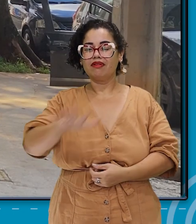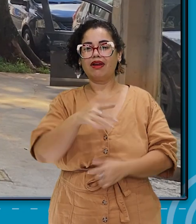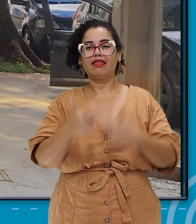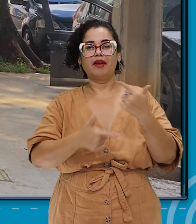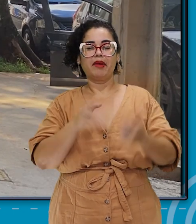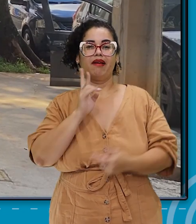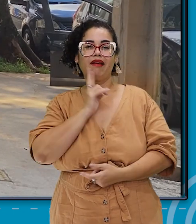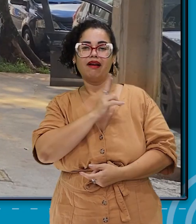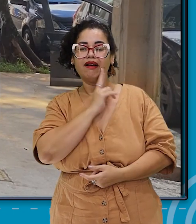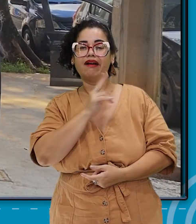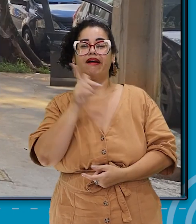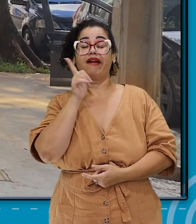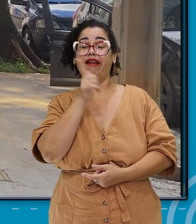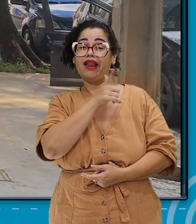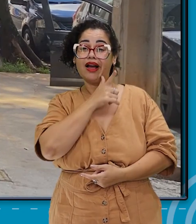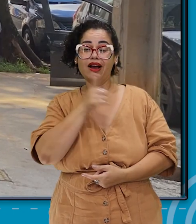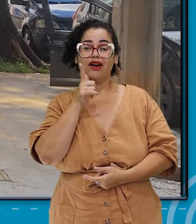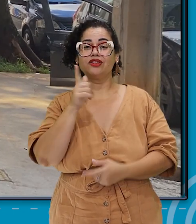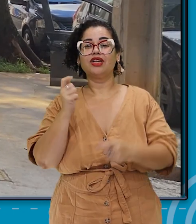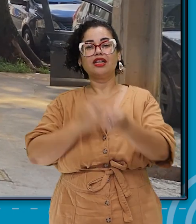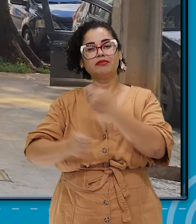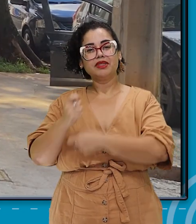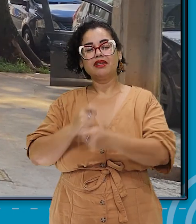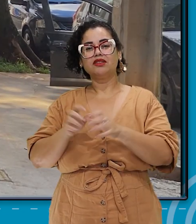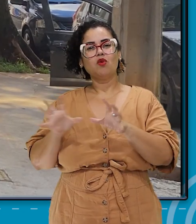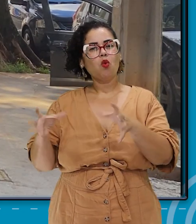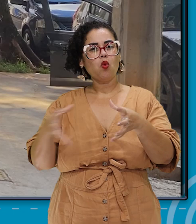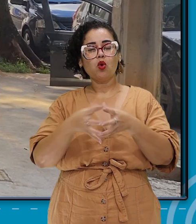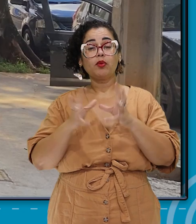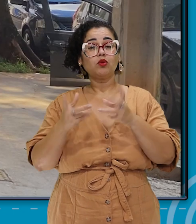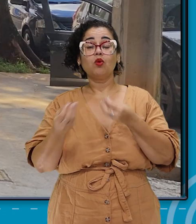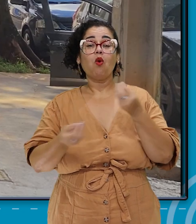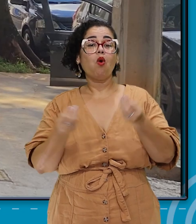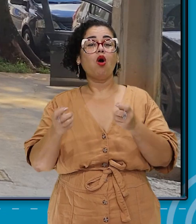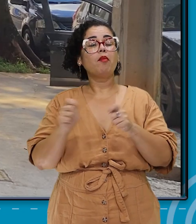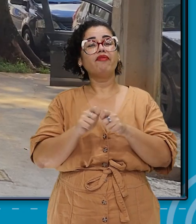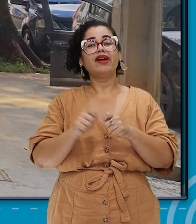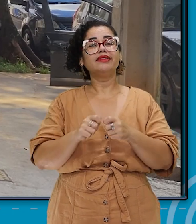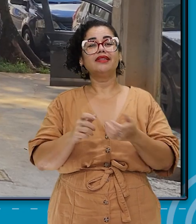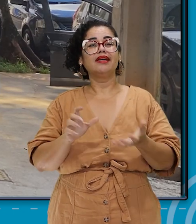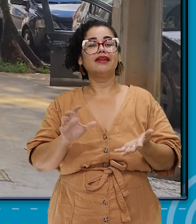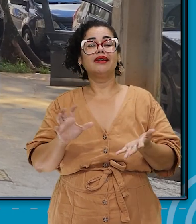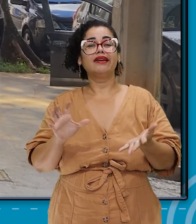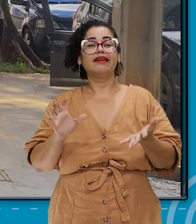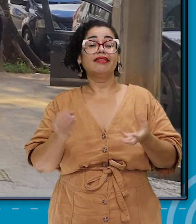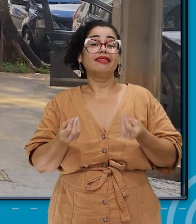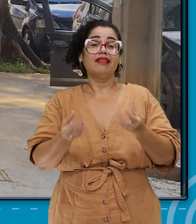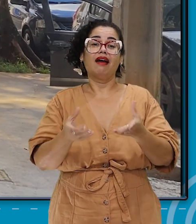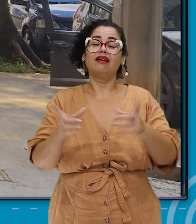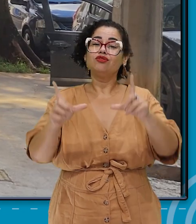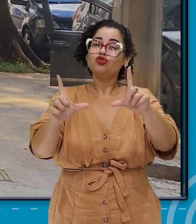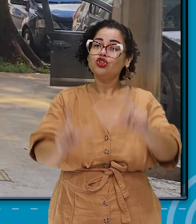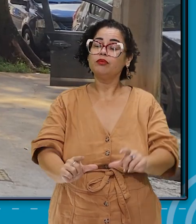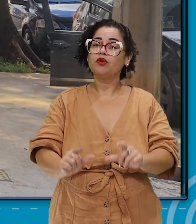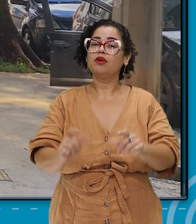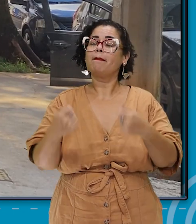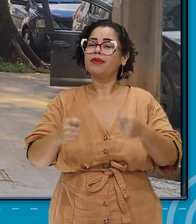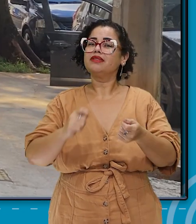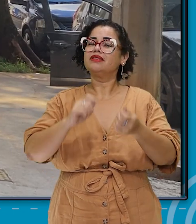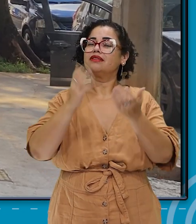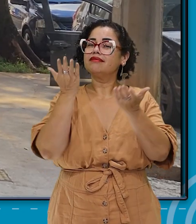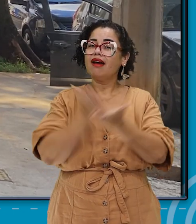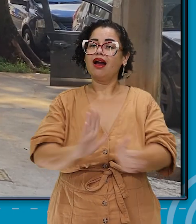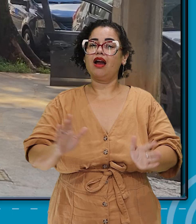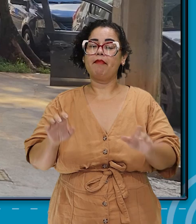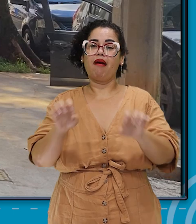trabalha na merenda, administrativos, como é que todo mundo pode agir para diminuir e acabar com esse